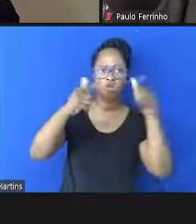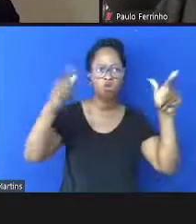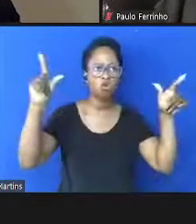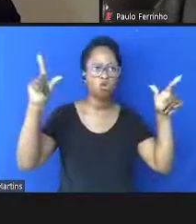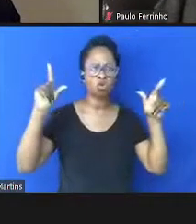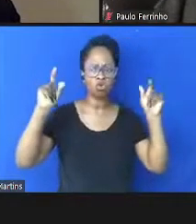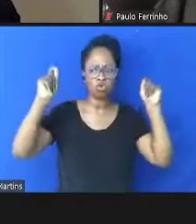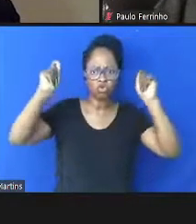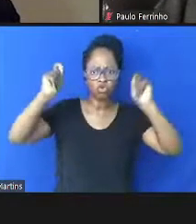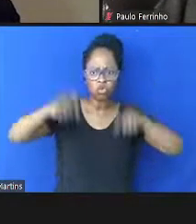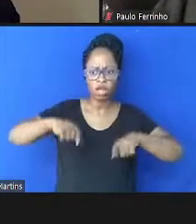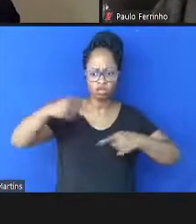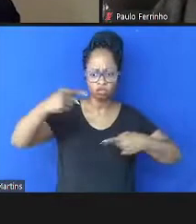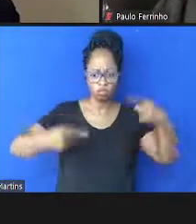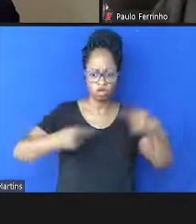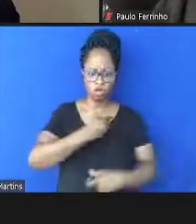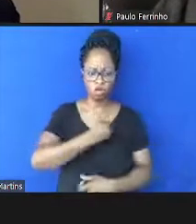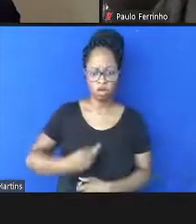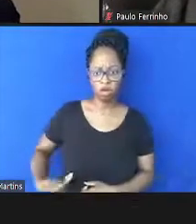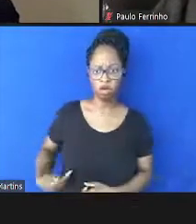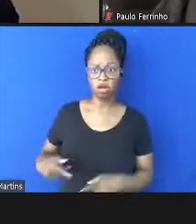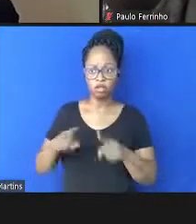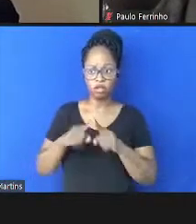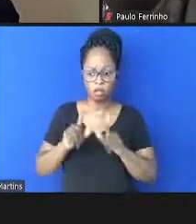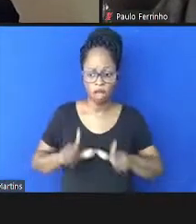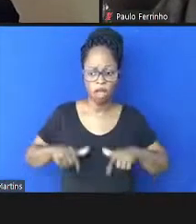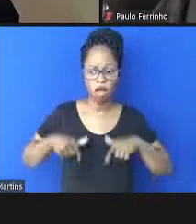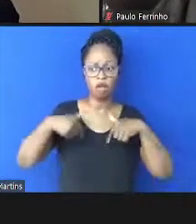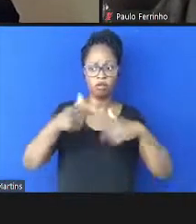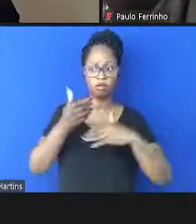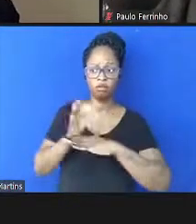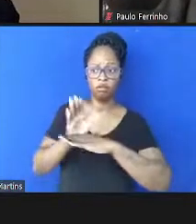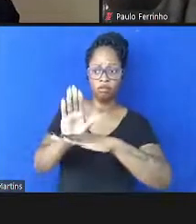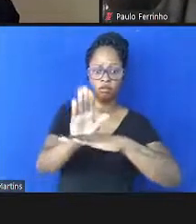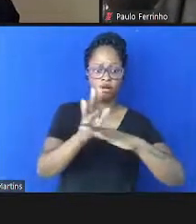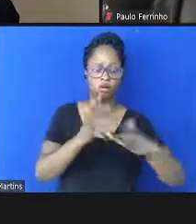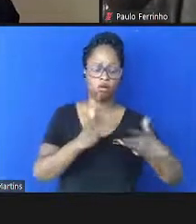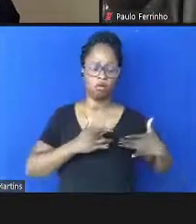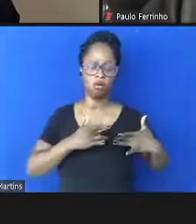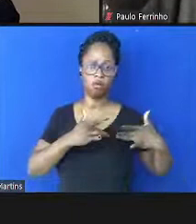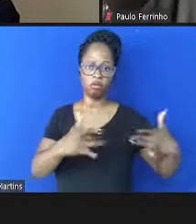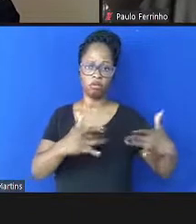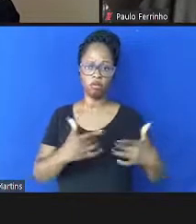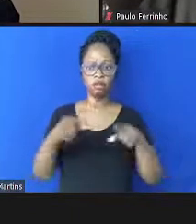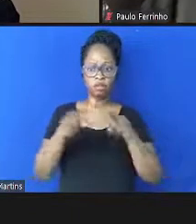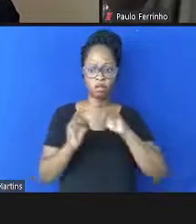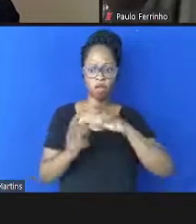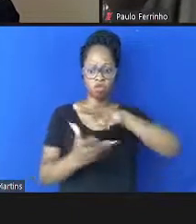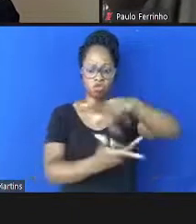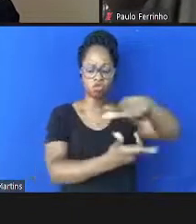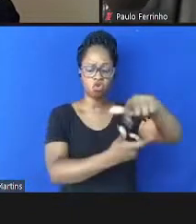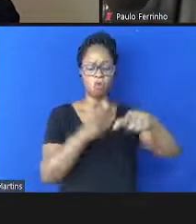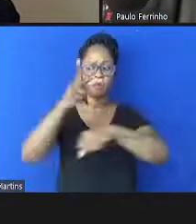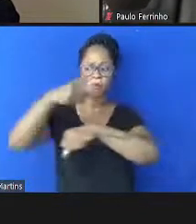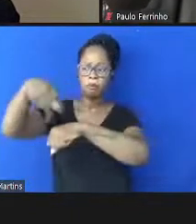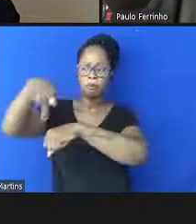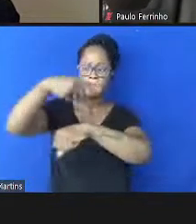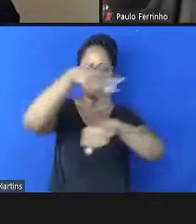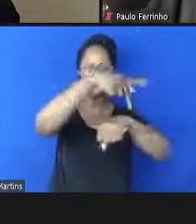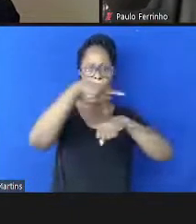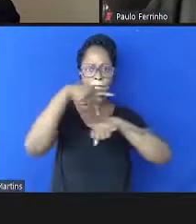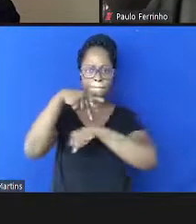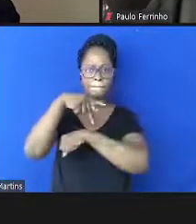de políticas públicas e com mecanismos de cooperação e de solidariedade global entre países, e também